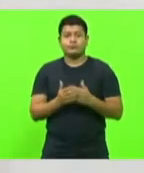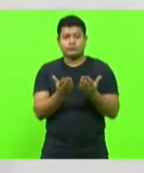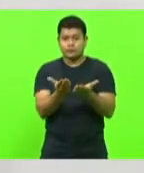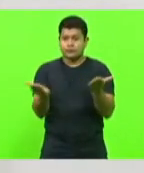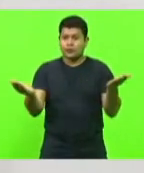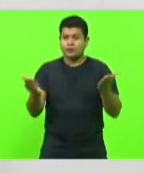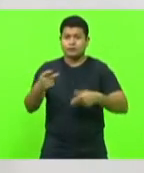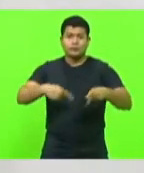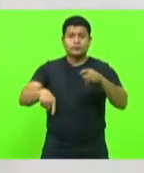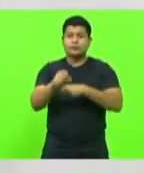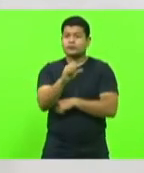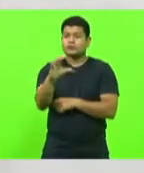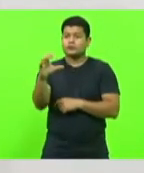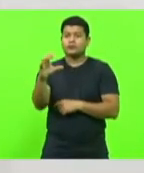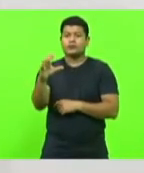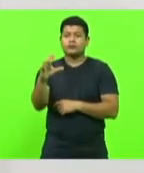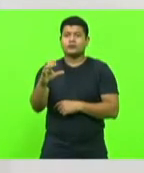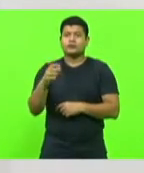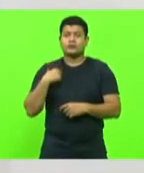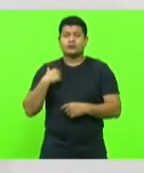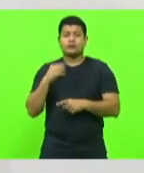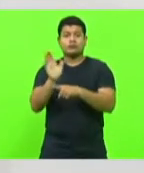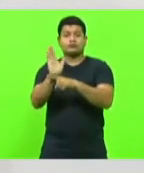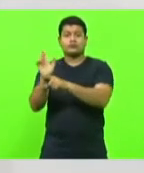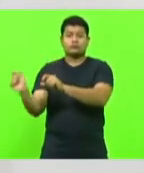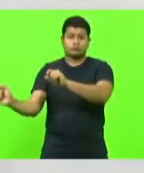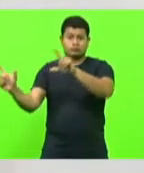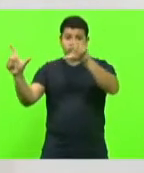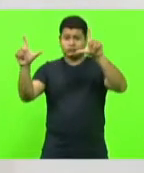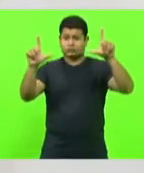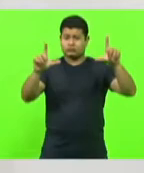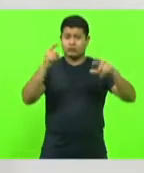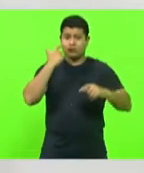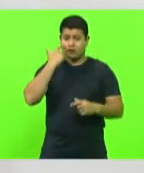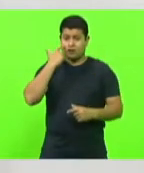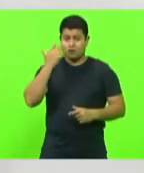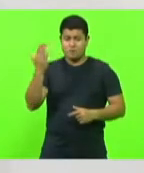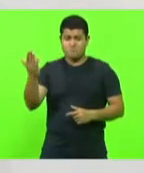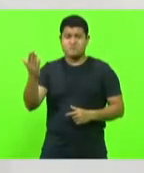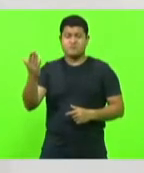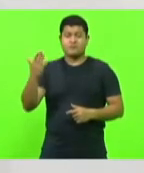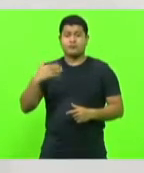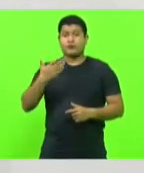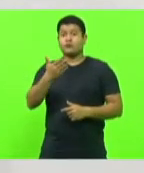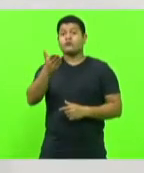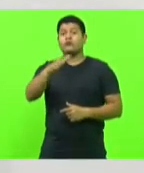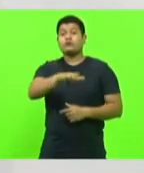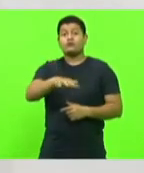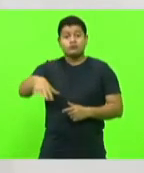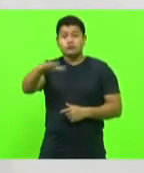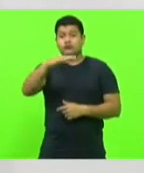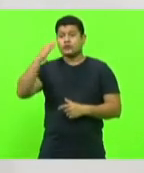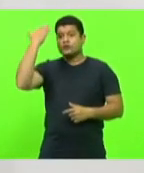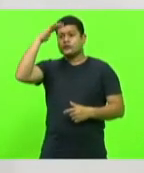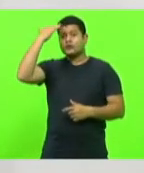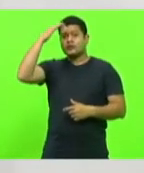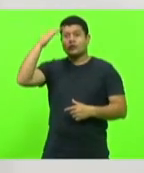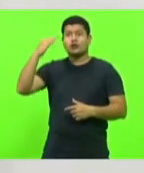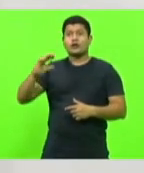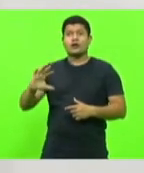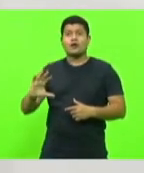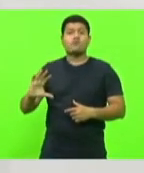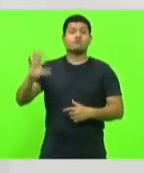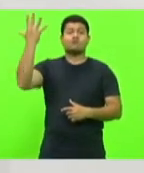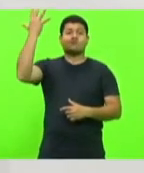eu vou passar um vídeo para vocês terem noção do que está